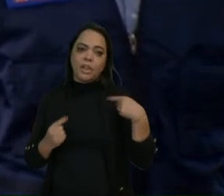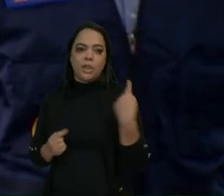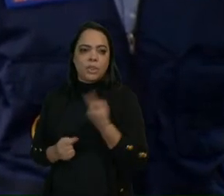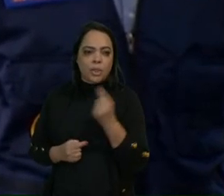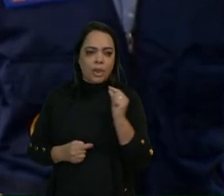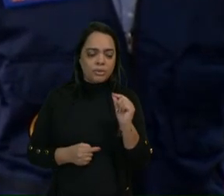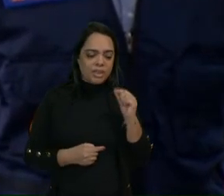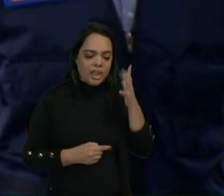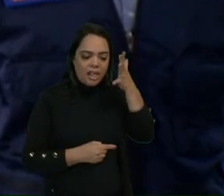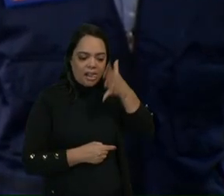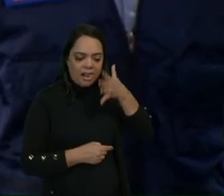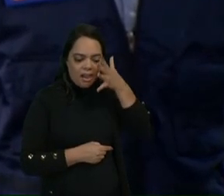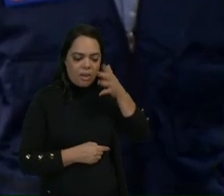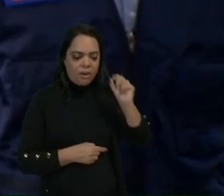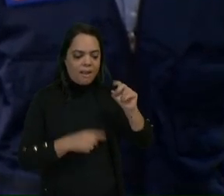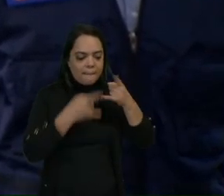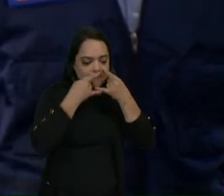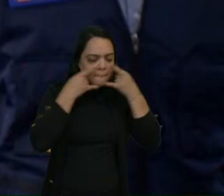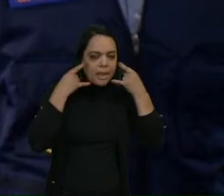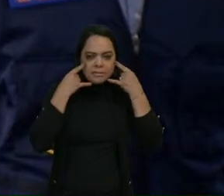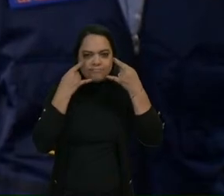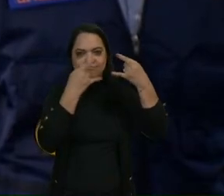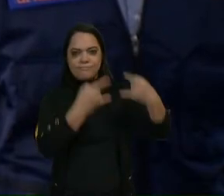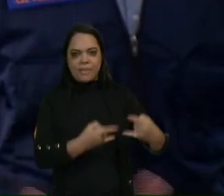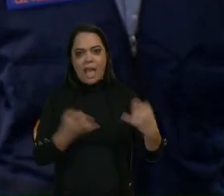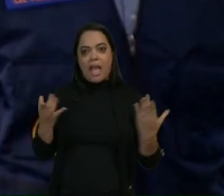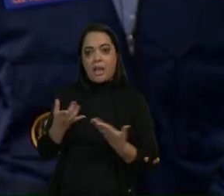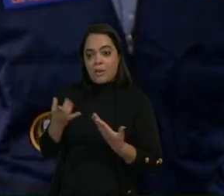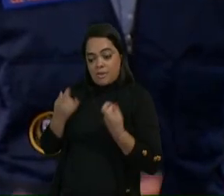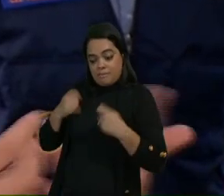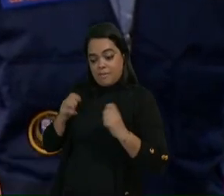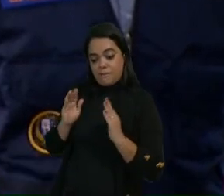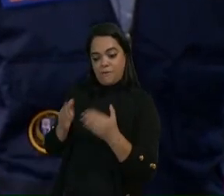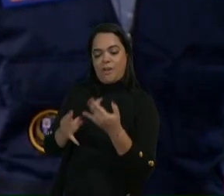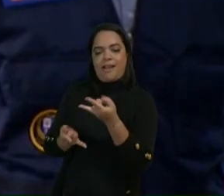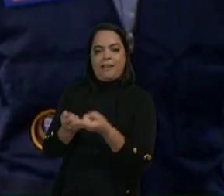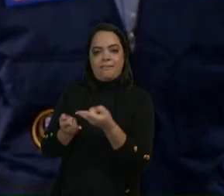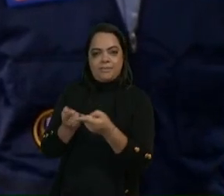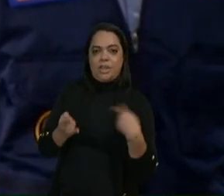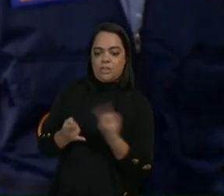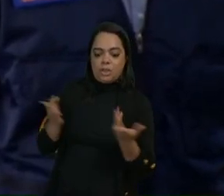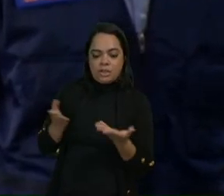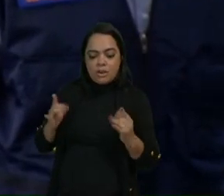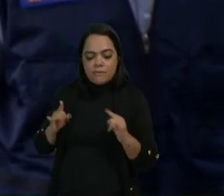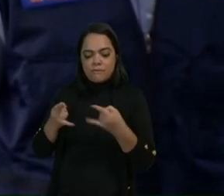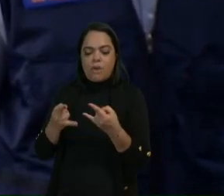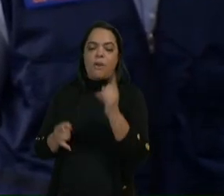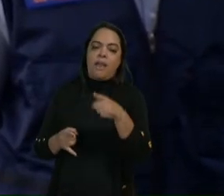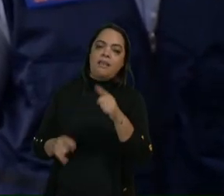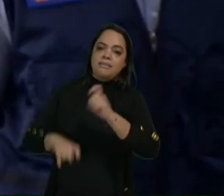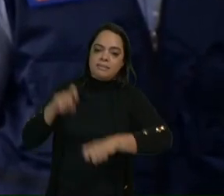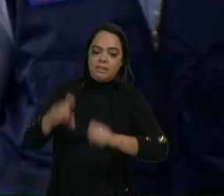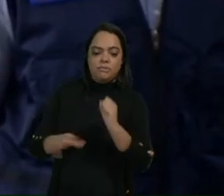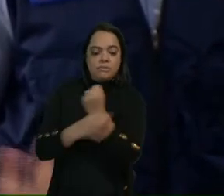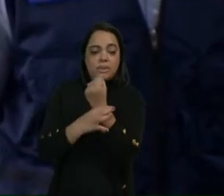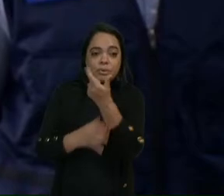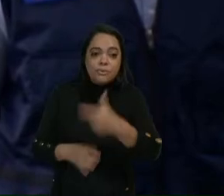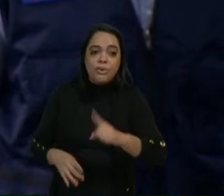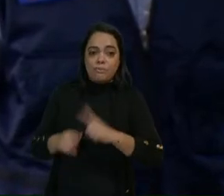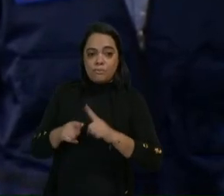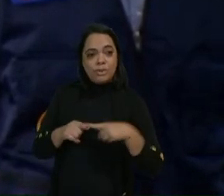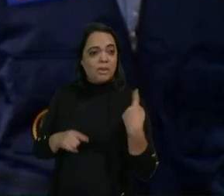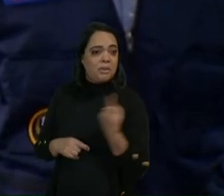pouquinho o discurso da máscara e volta com o discurso do uso de camisinha, porque o nosso foco agora é o sexo seguro mais uma vez, porque estamos